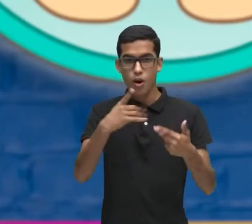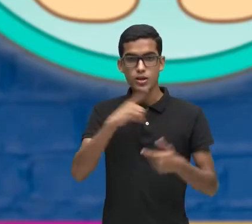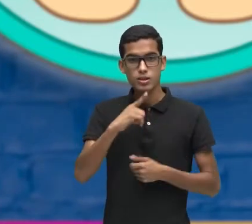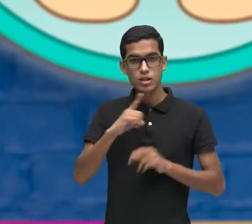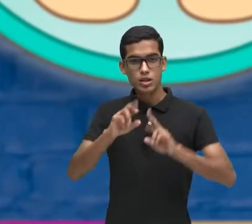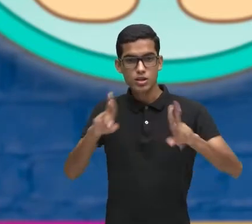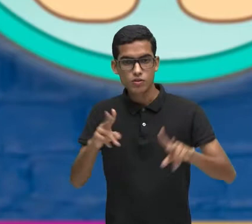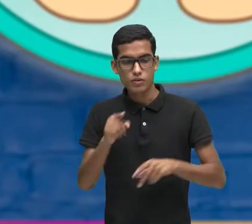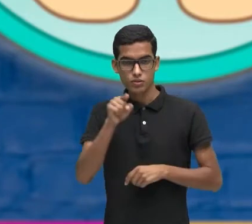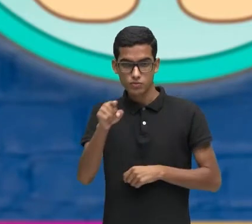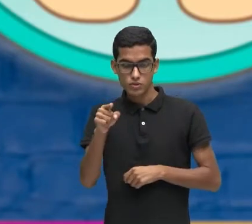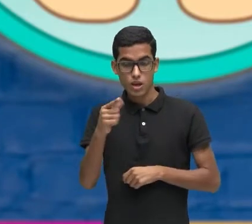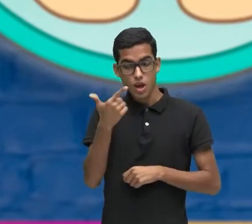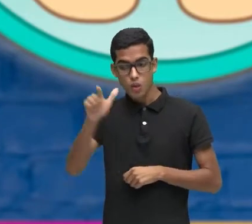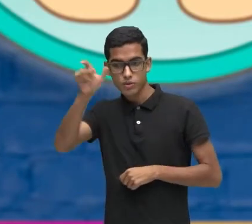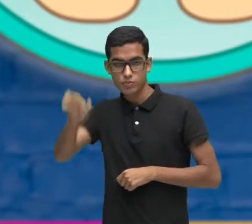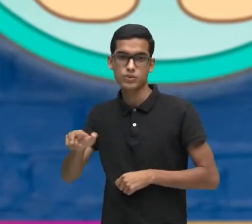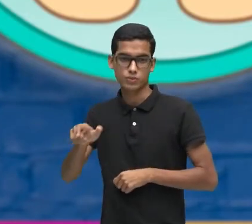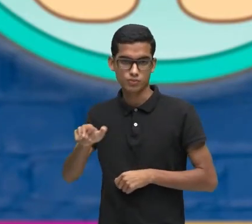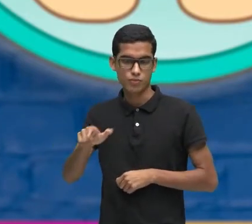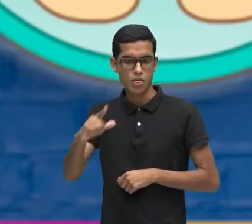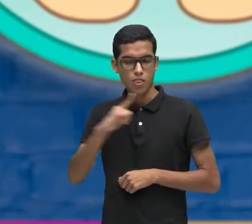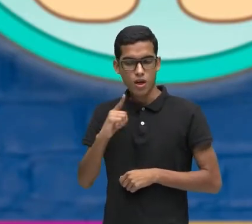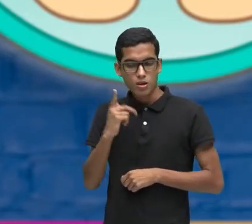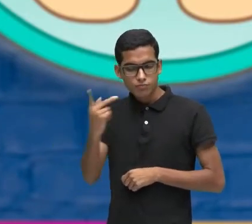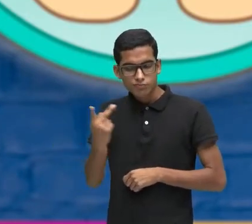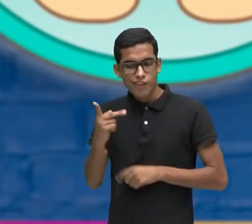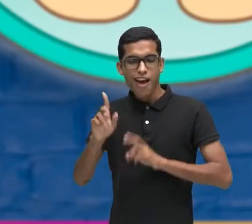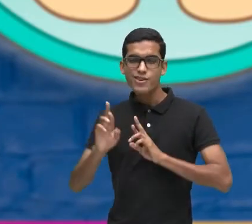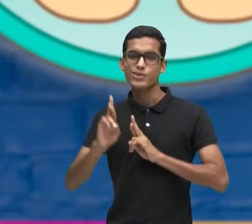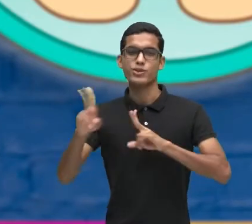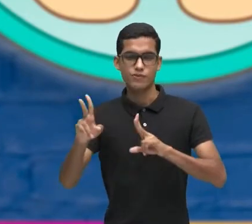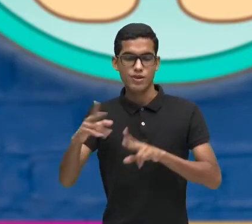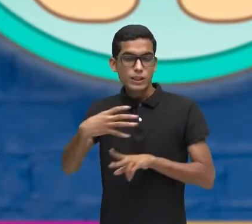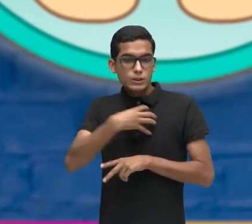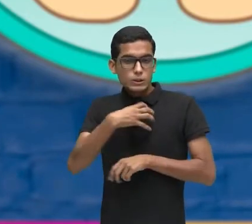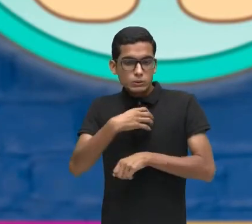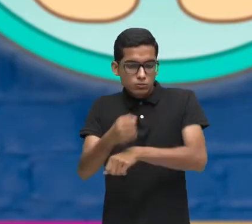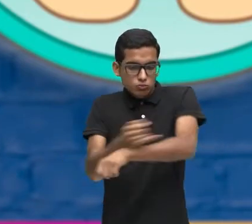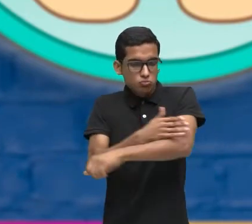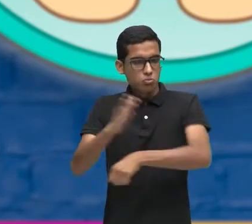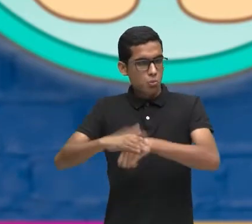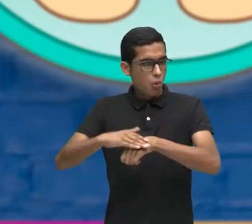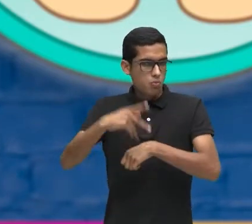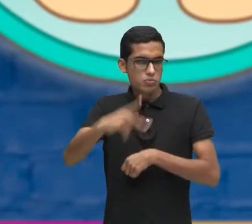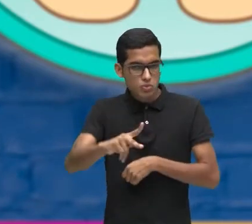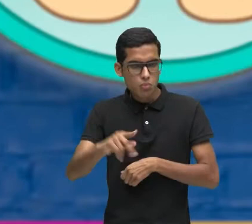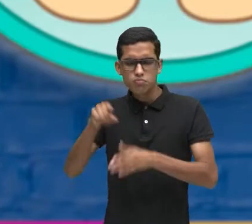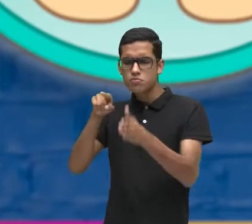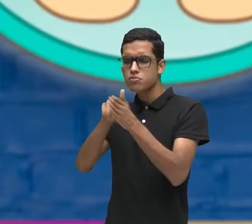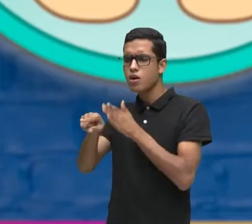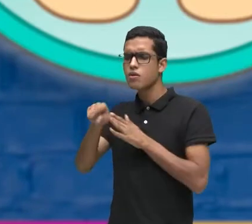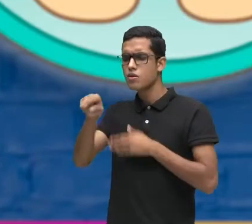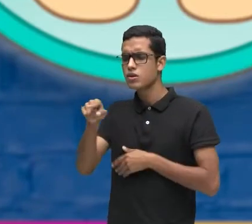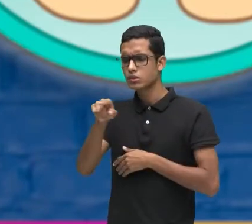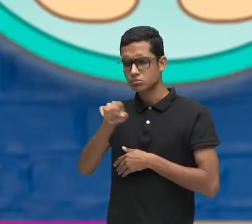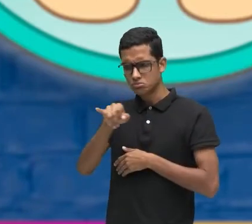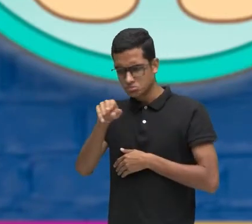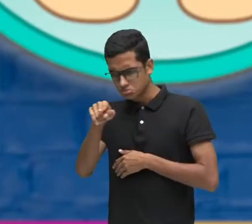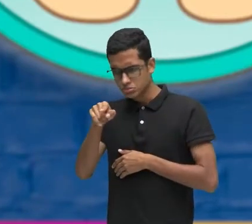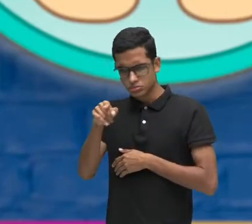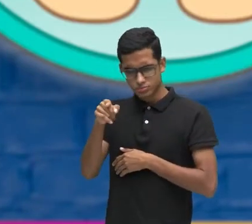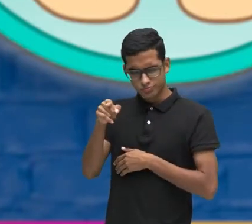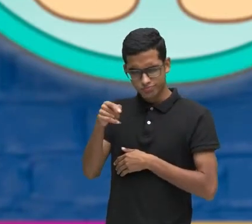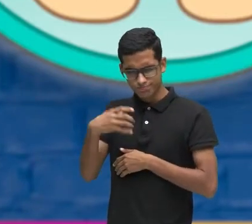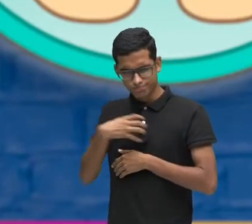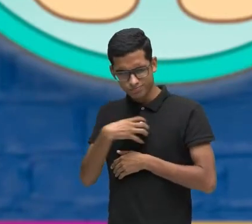Existe Uma diferença Entenda Os seus próprios Sentimentos Pergunte Para o outro Se ele Se a